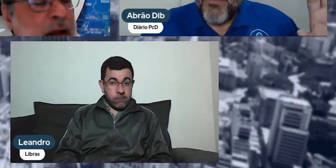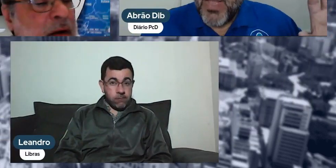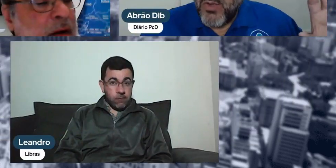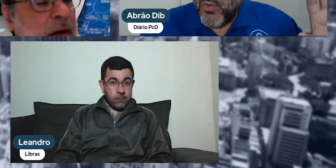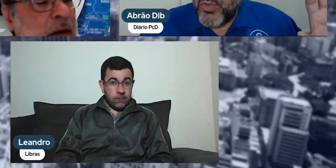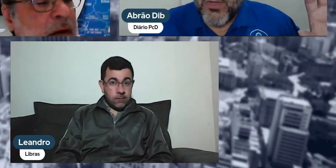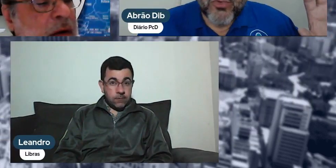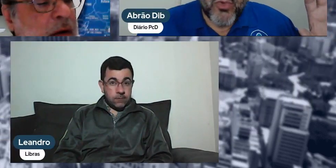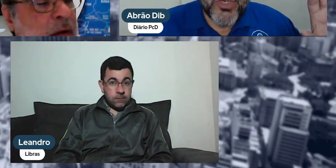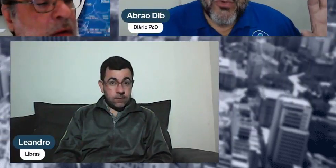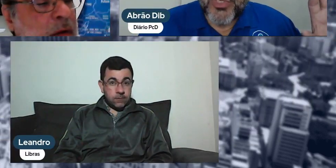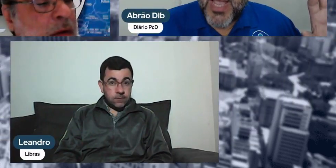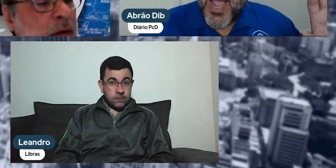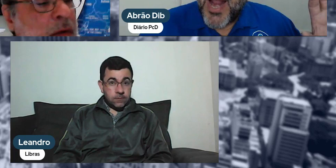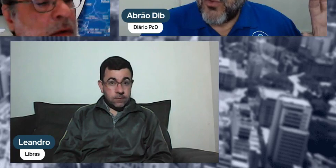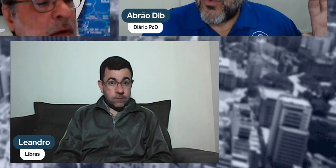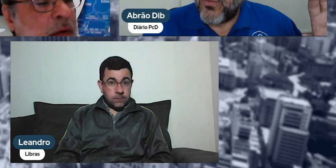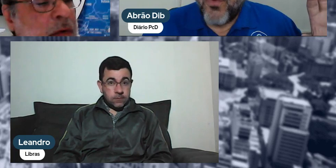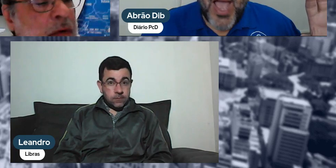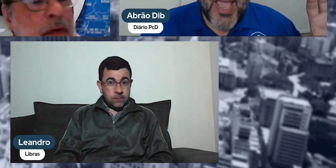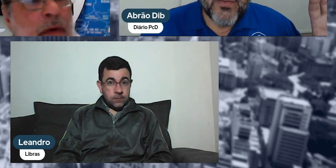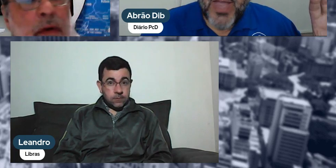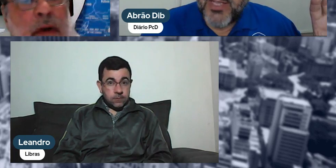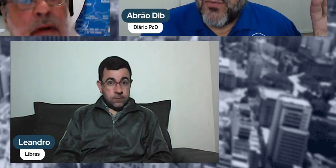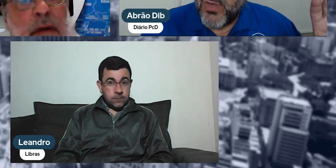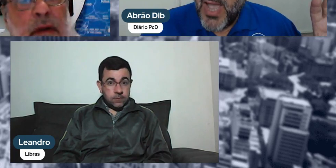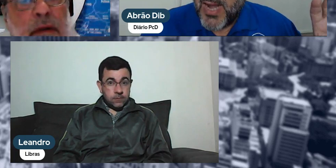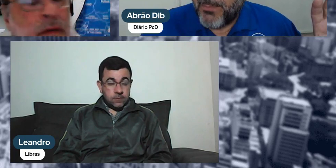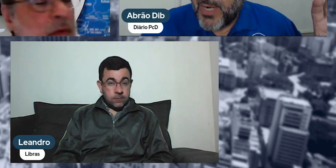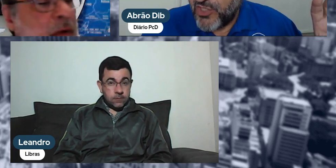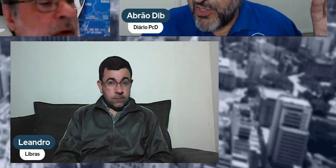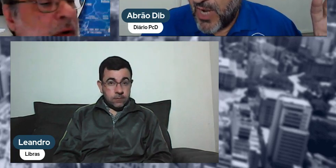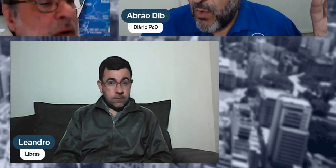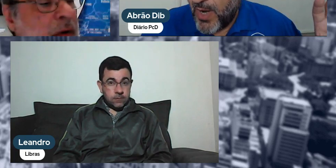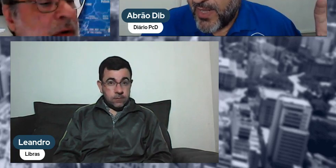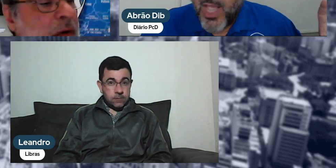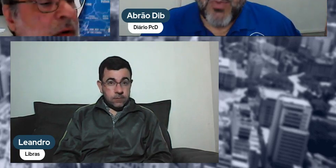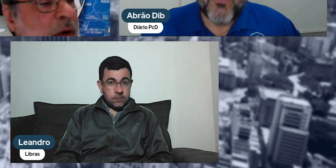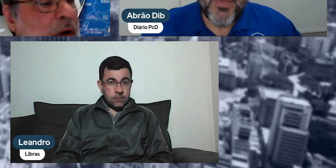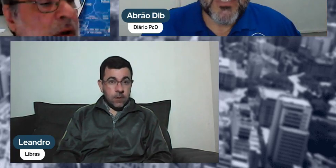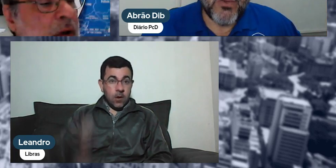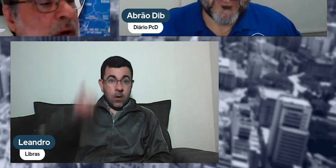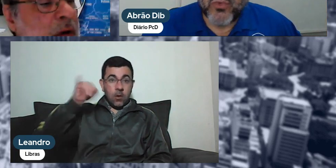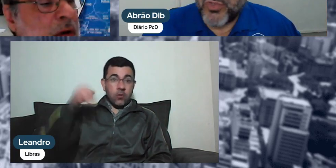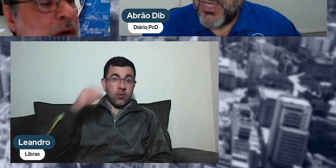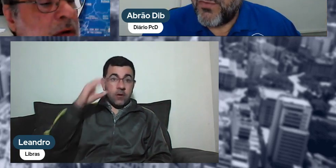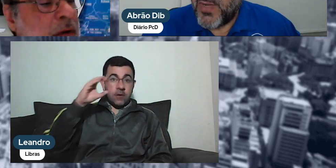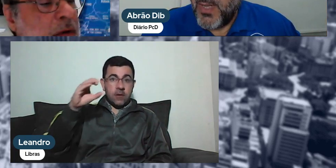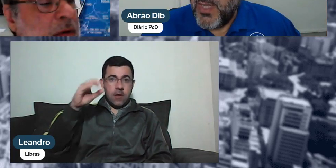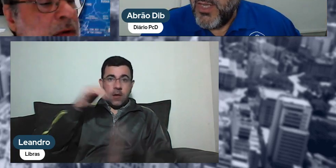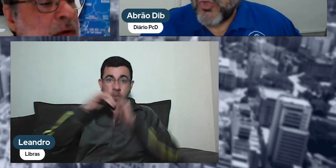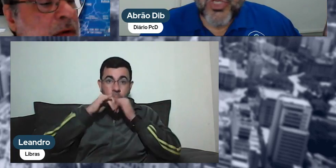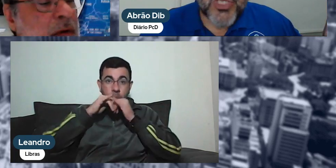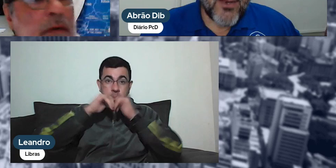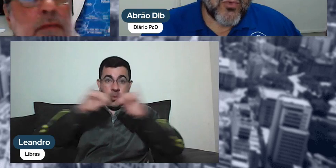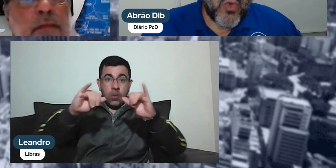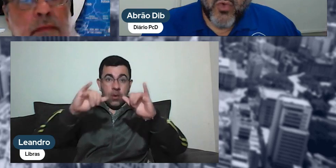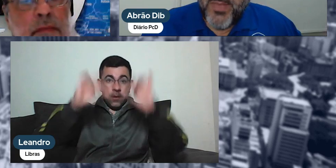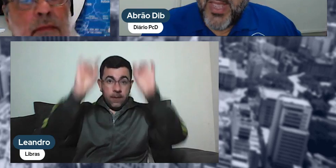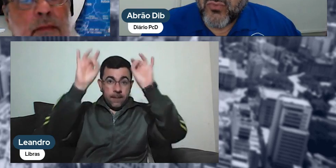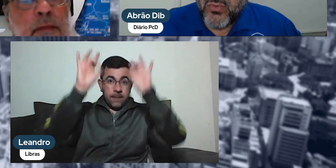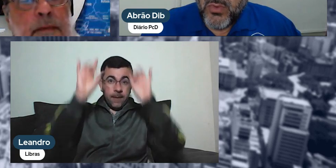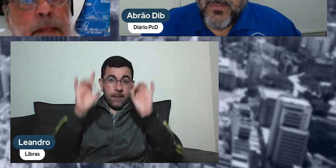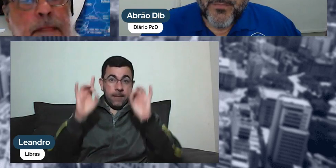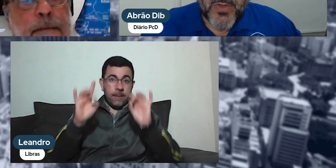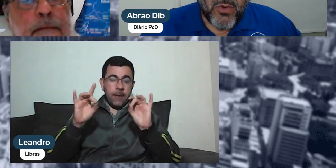Rolã, o que o Zé Carlos vai divulgar a partir de agora, que é uma informação exclusiva, isso está num